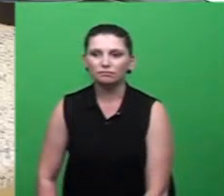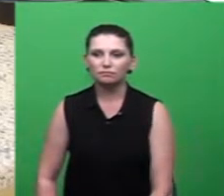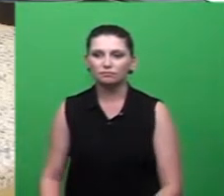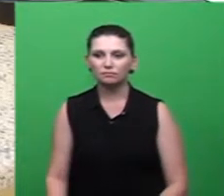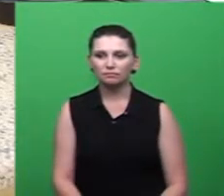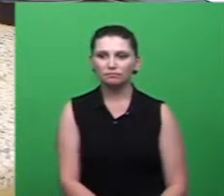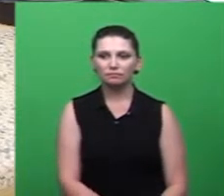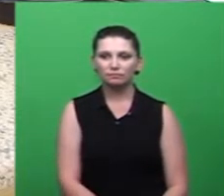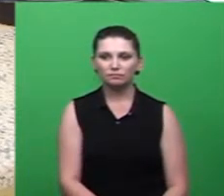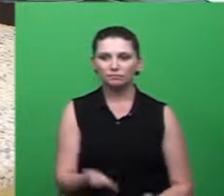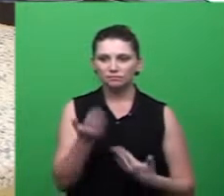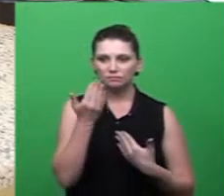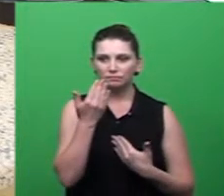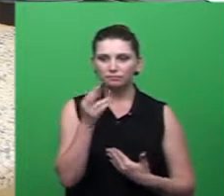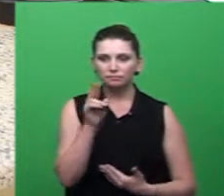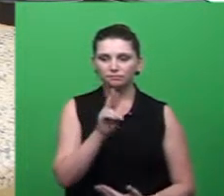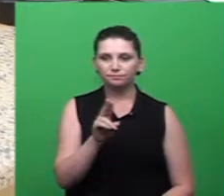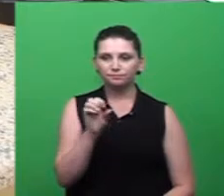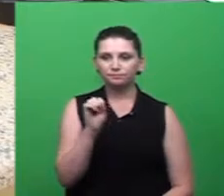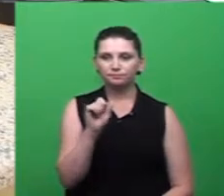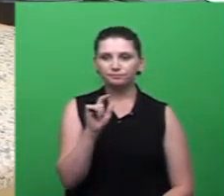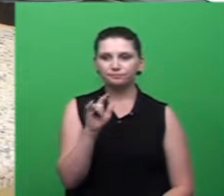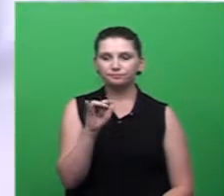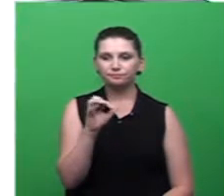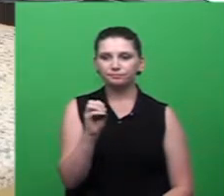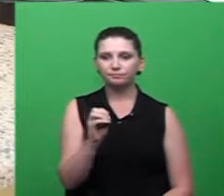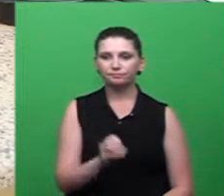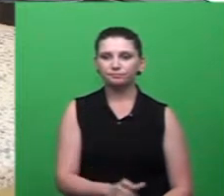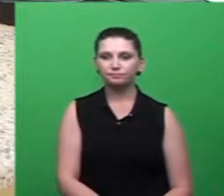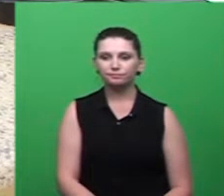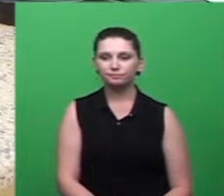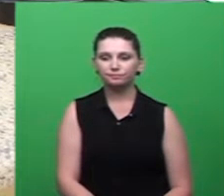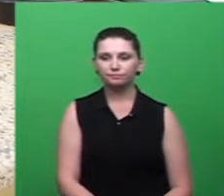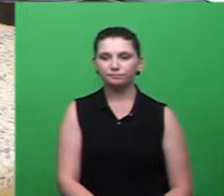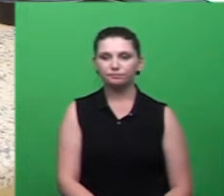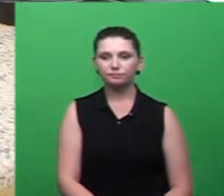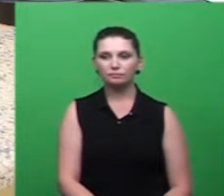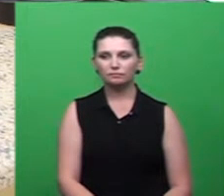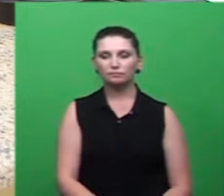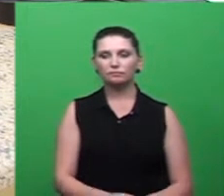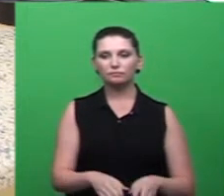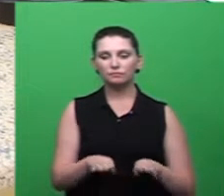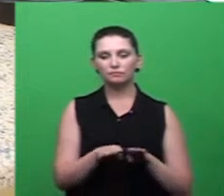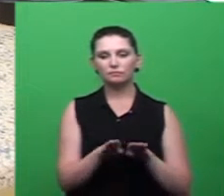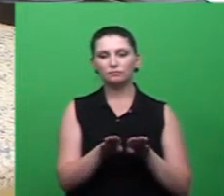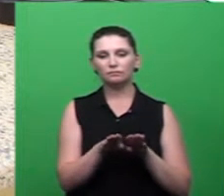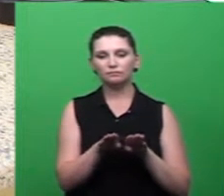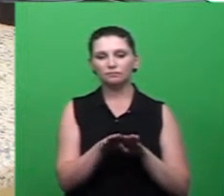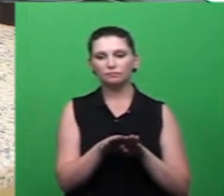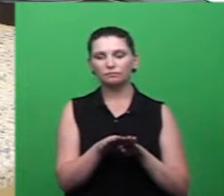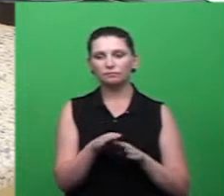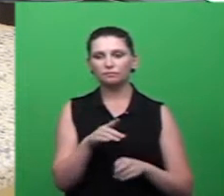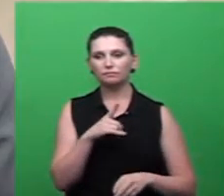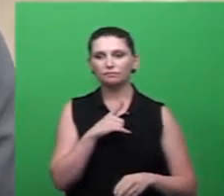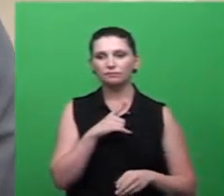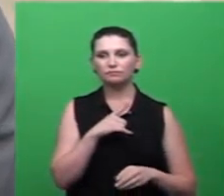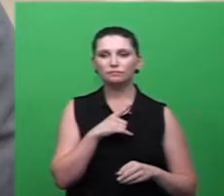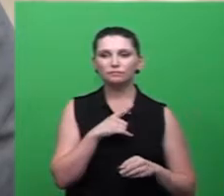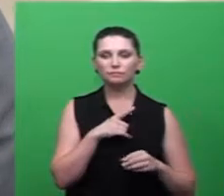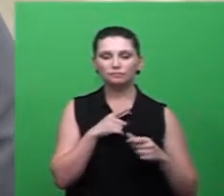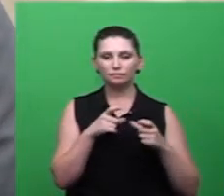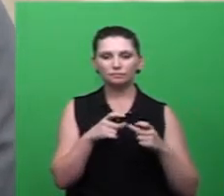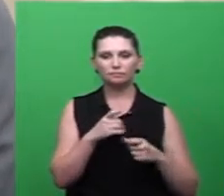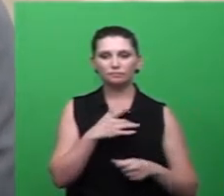obrigado vereador Salésio e até mesmo em algumas unidades de saúde no projeto delas